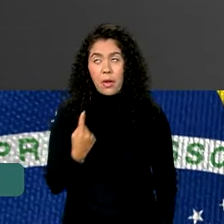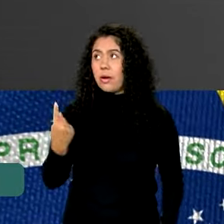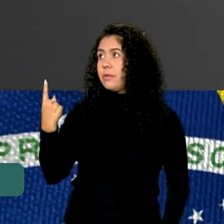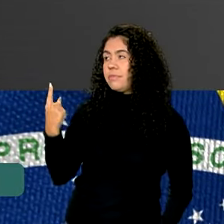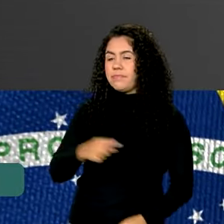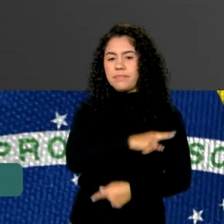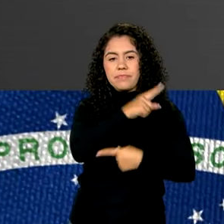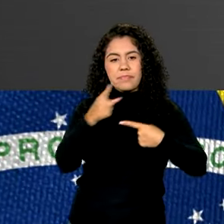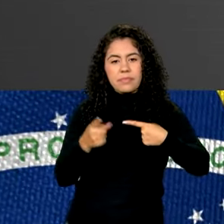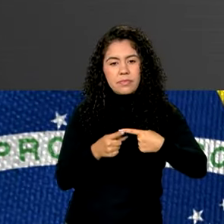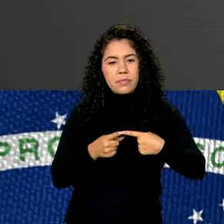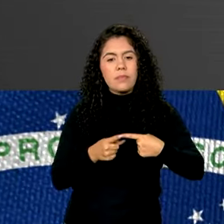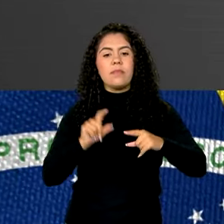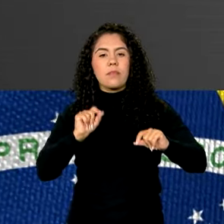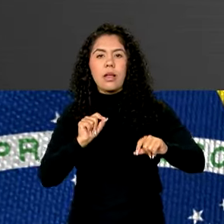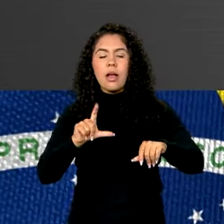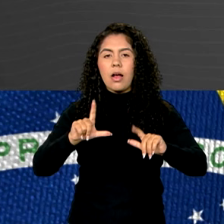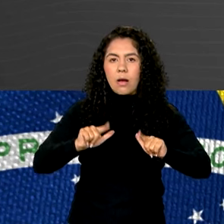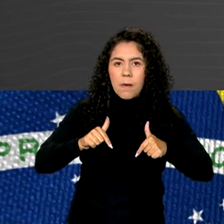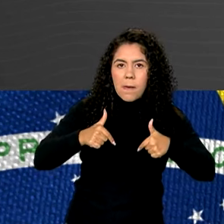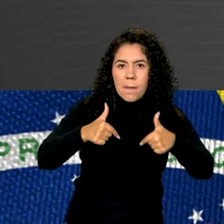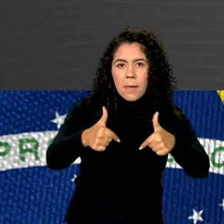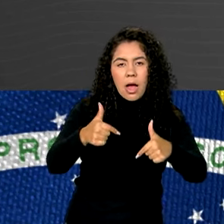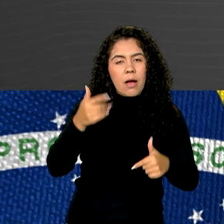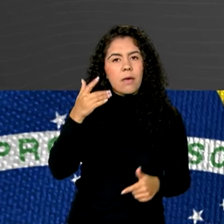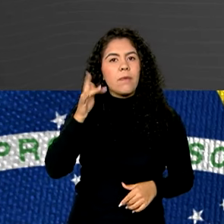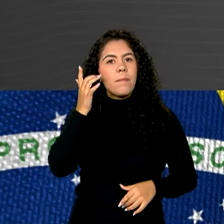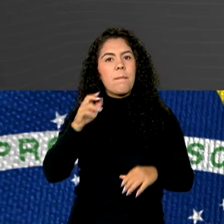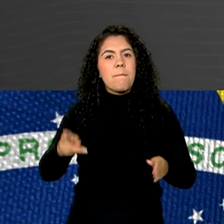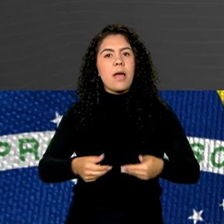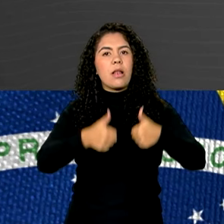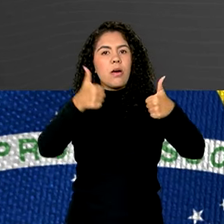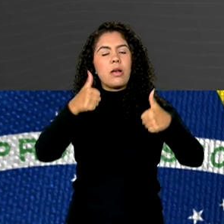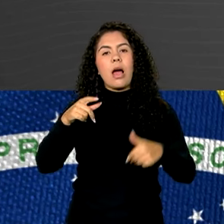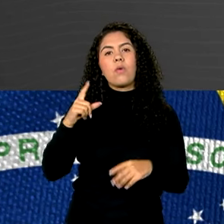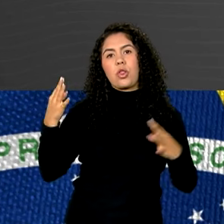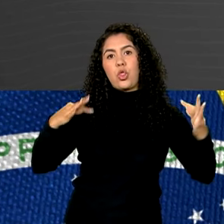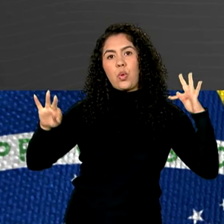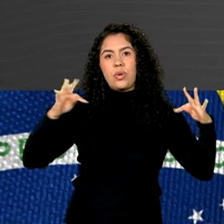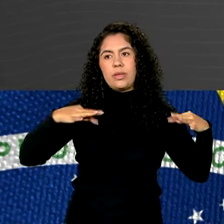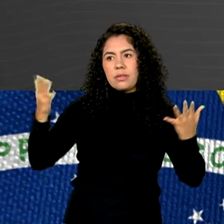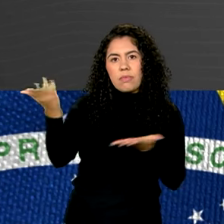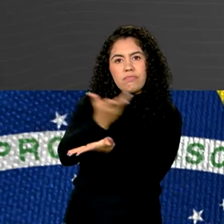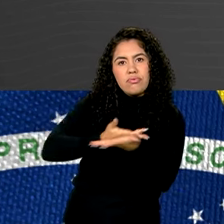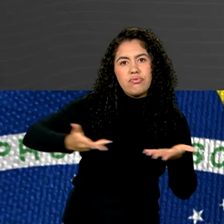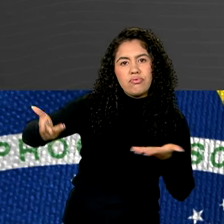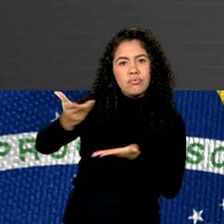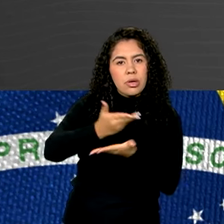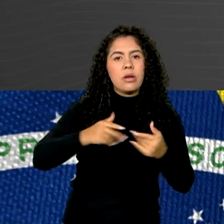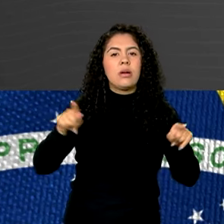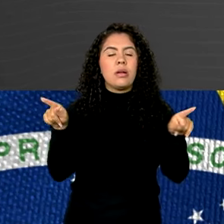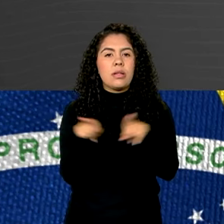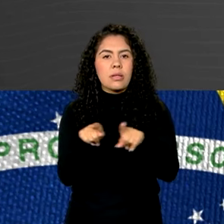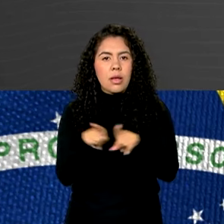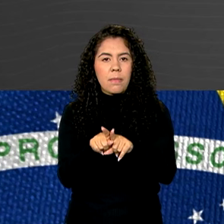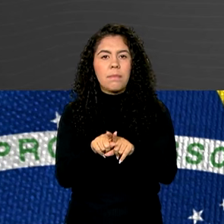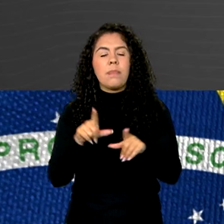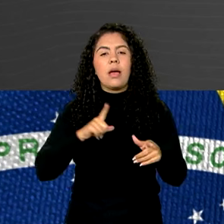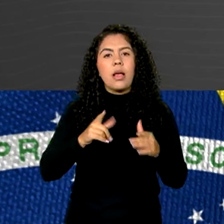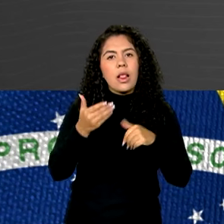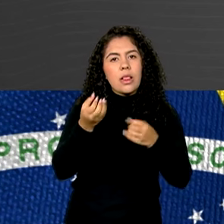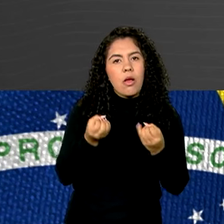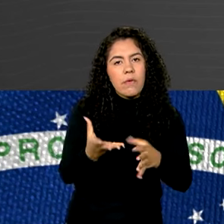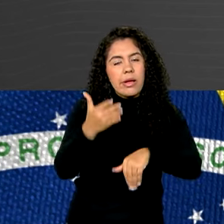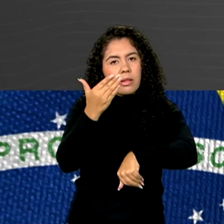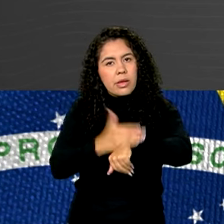medidas para facilitar o fluxo de turistas, com trocas de informações, treinamento e assistência